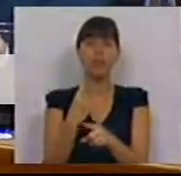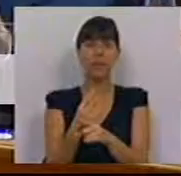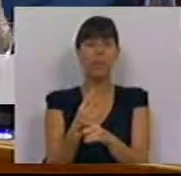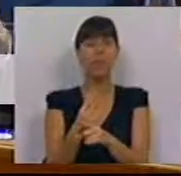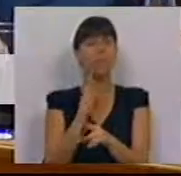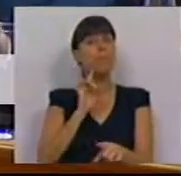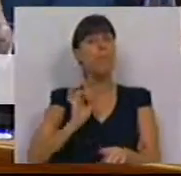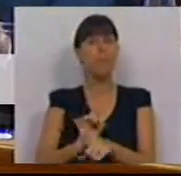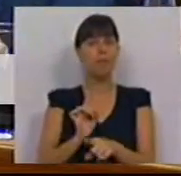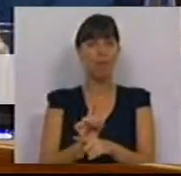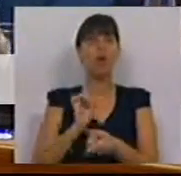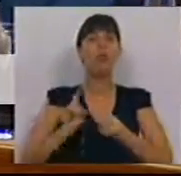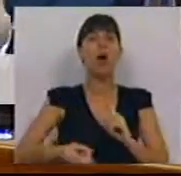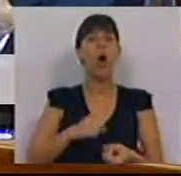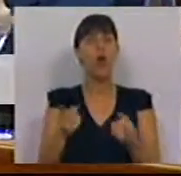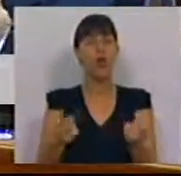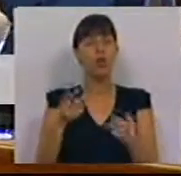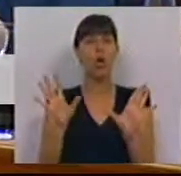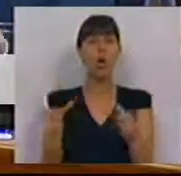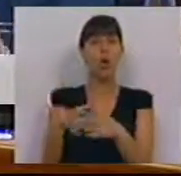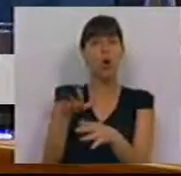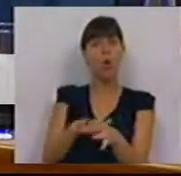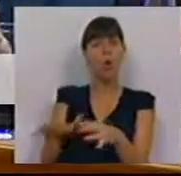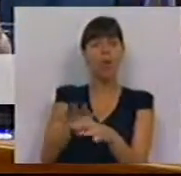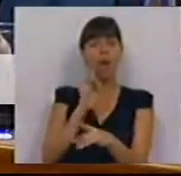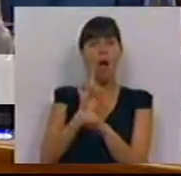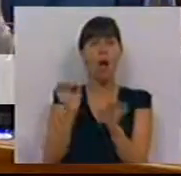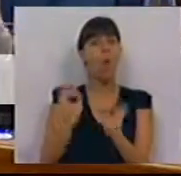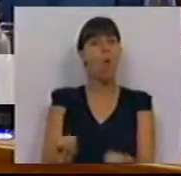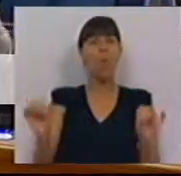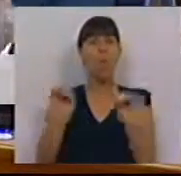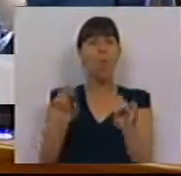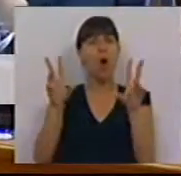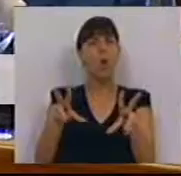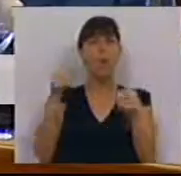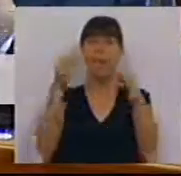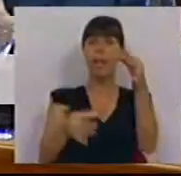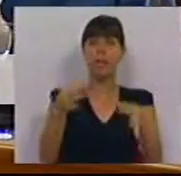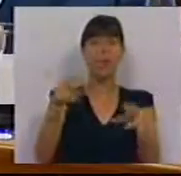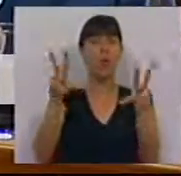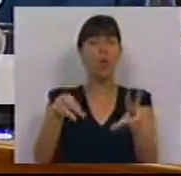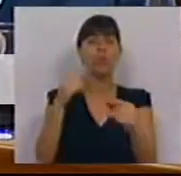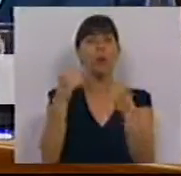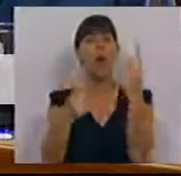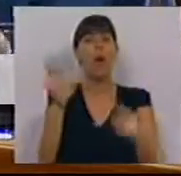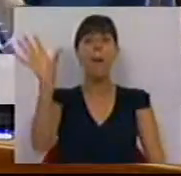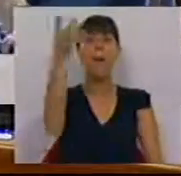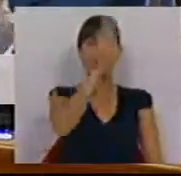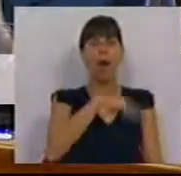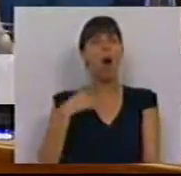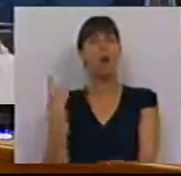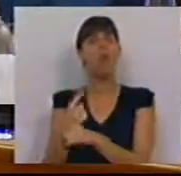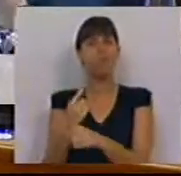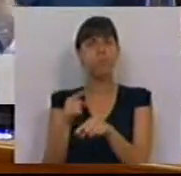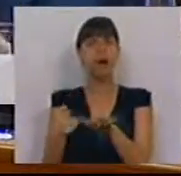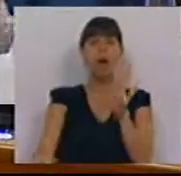mesmo naqueles conselhos aonde não há e nunca houve tribunais que são alguns neste país também